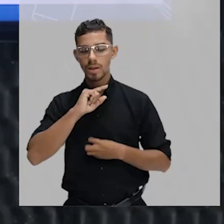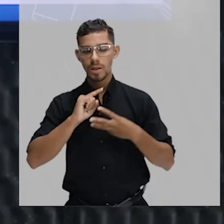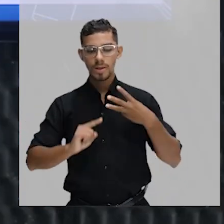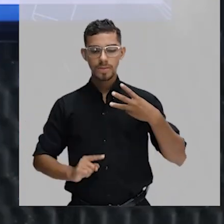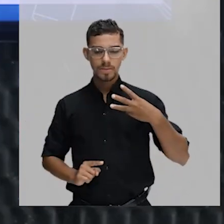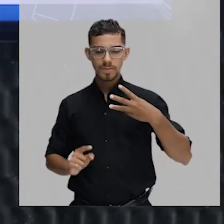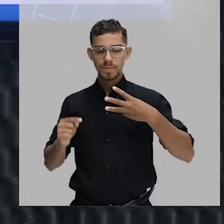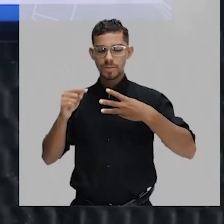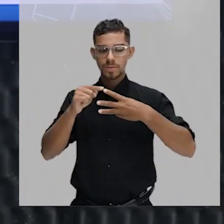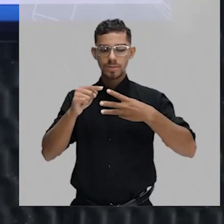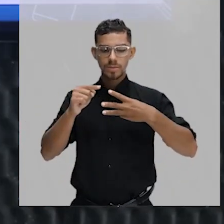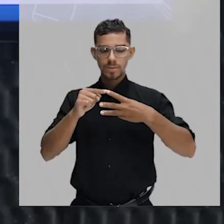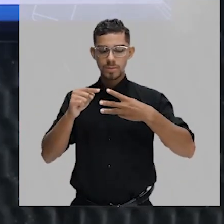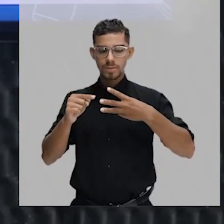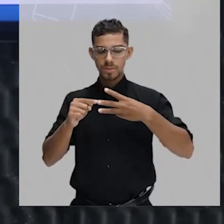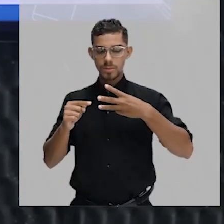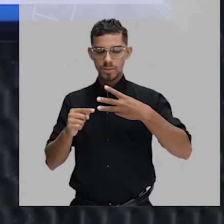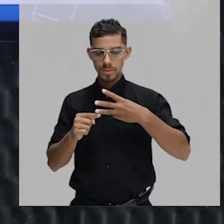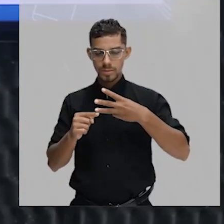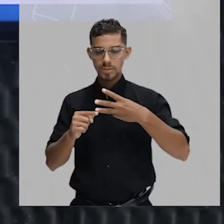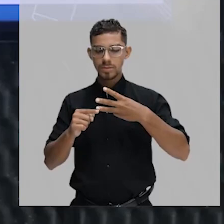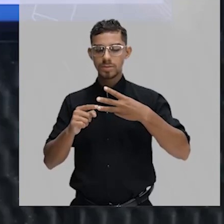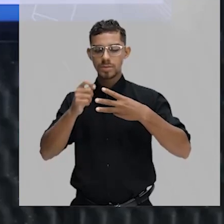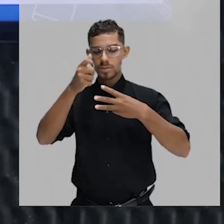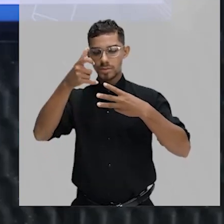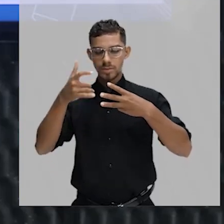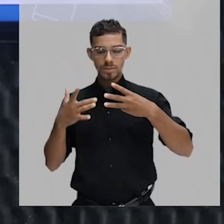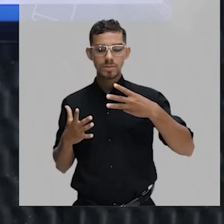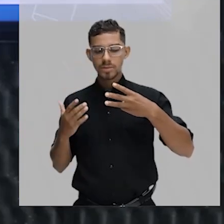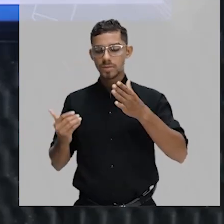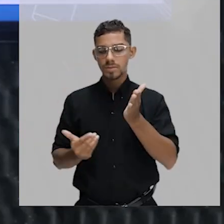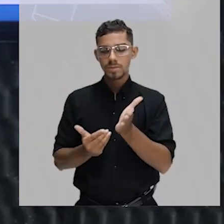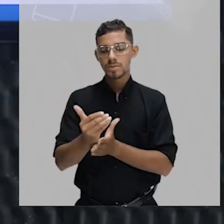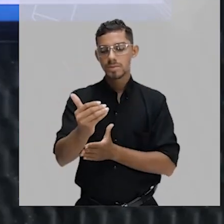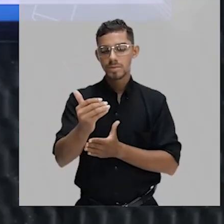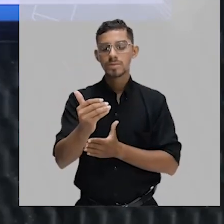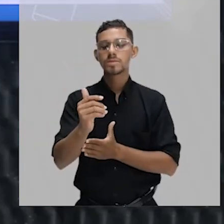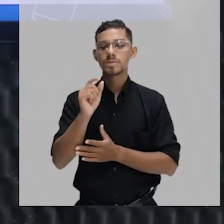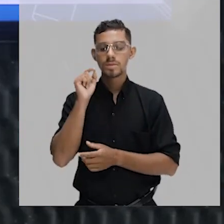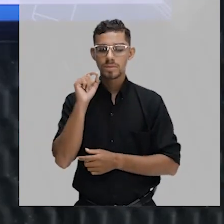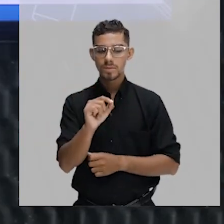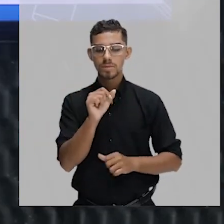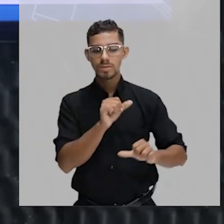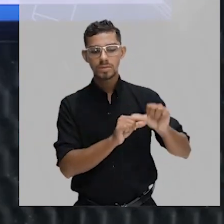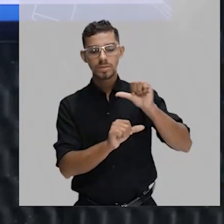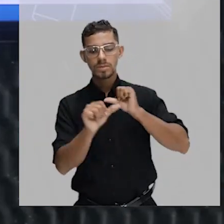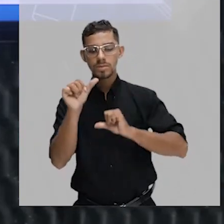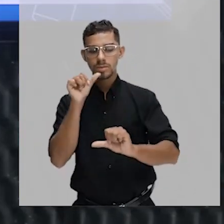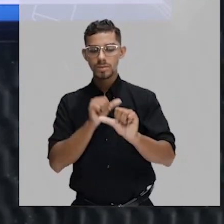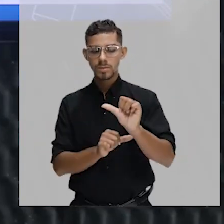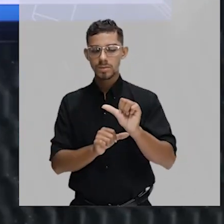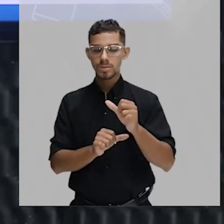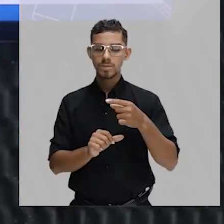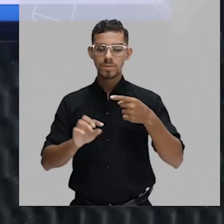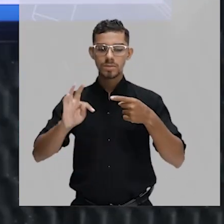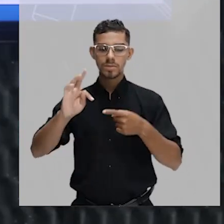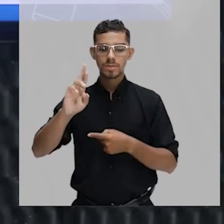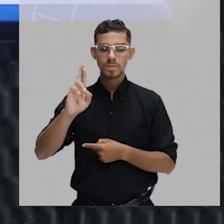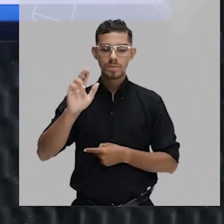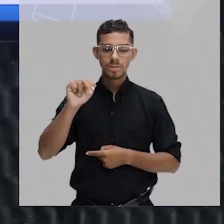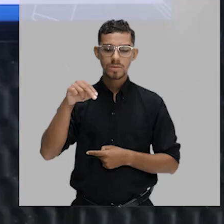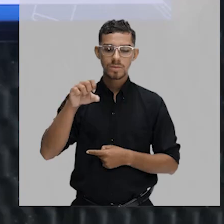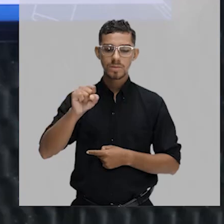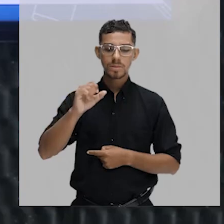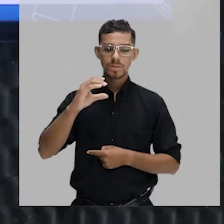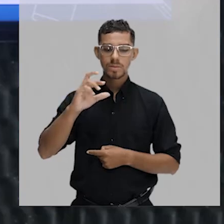bases nitrogenadas que sinaliza o início do processo de transcrição. transcrição, como